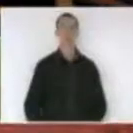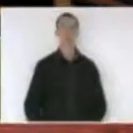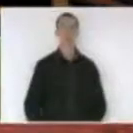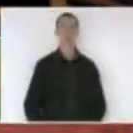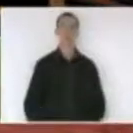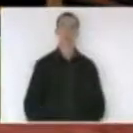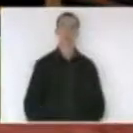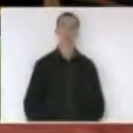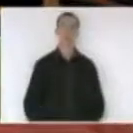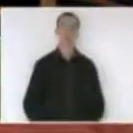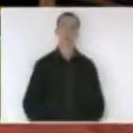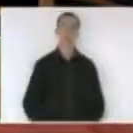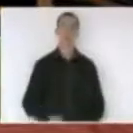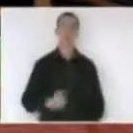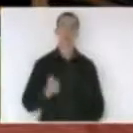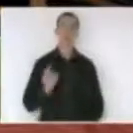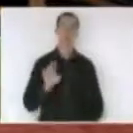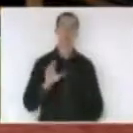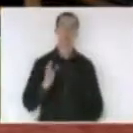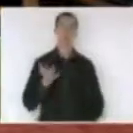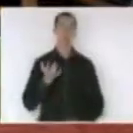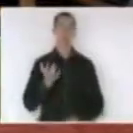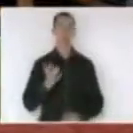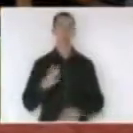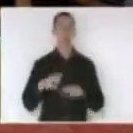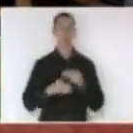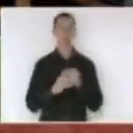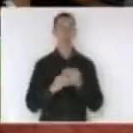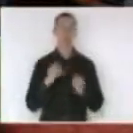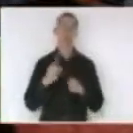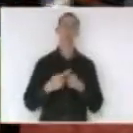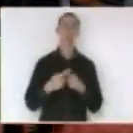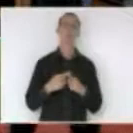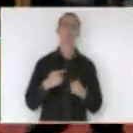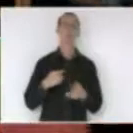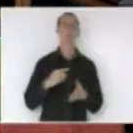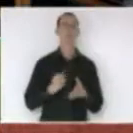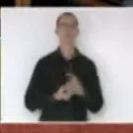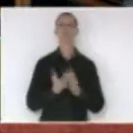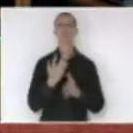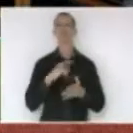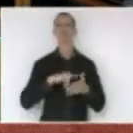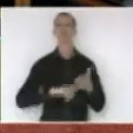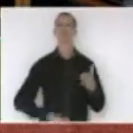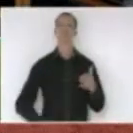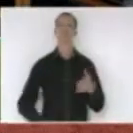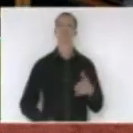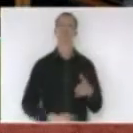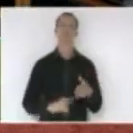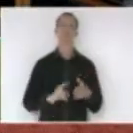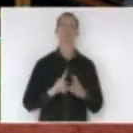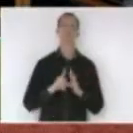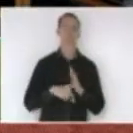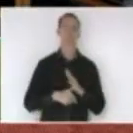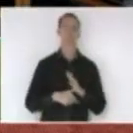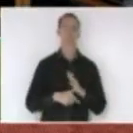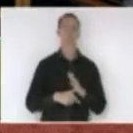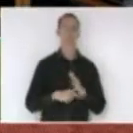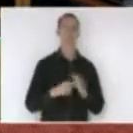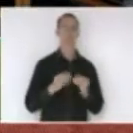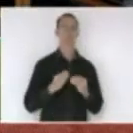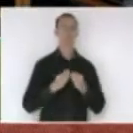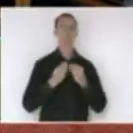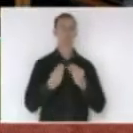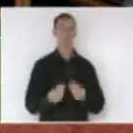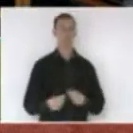só para acrescentar o motivo dessa moção e nós vamos fazer a entrega em seguida e convido